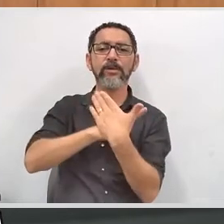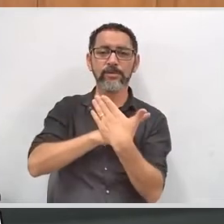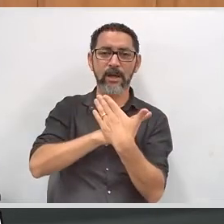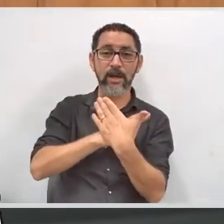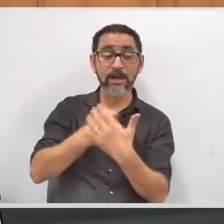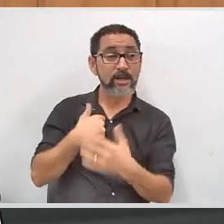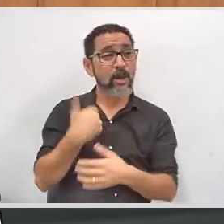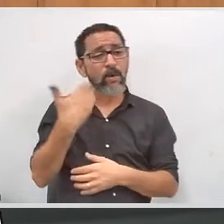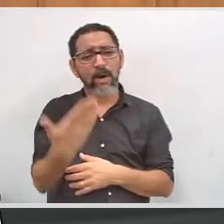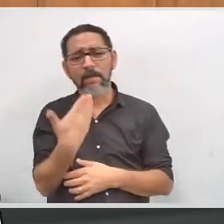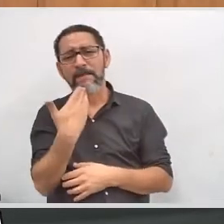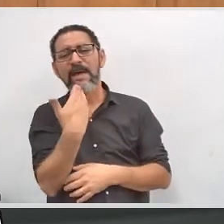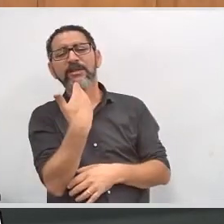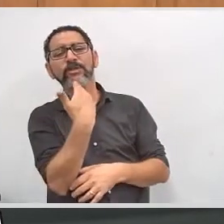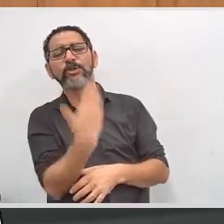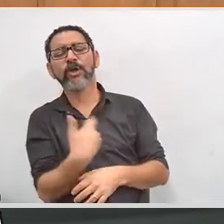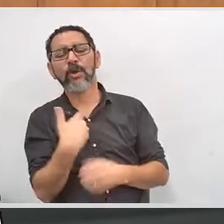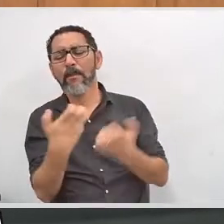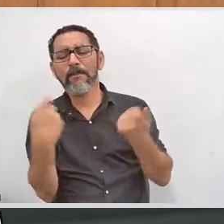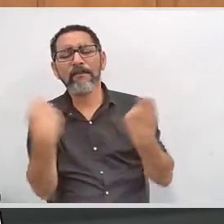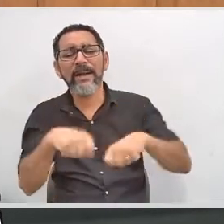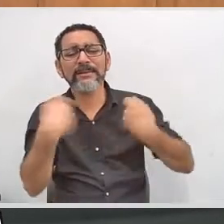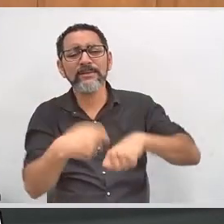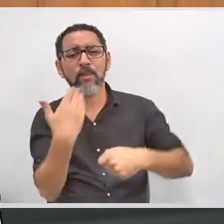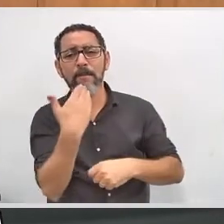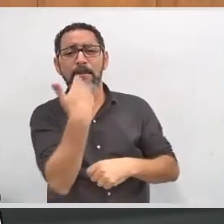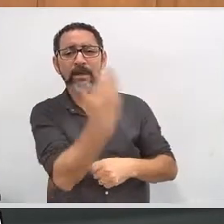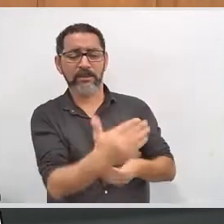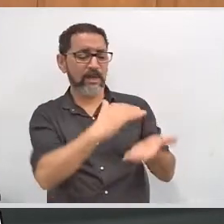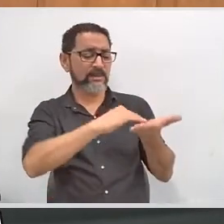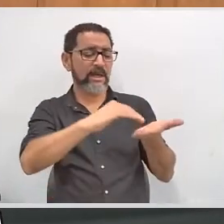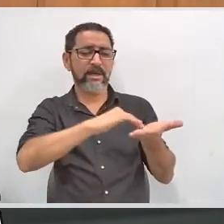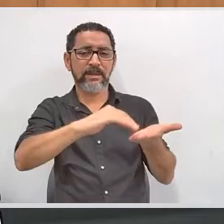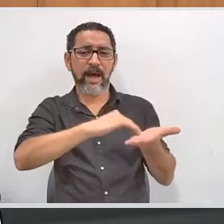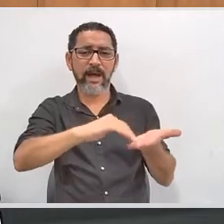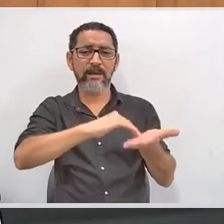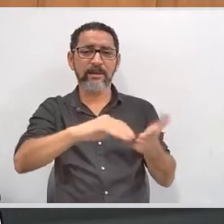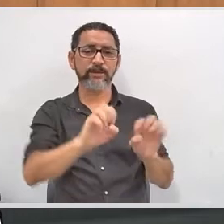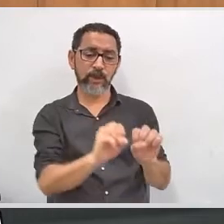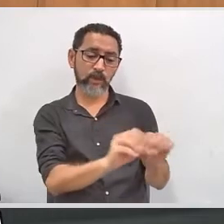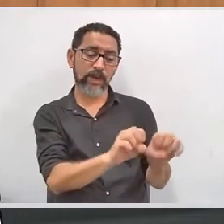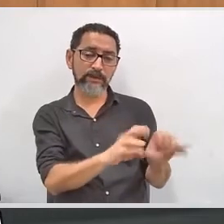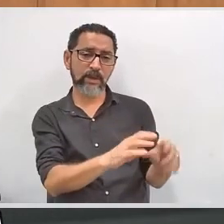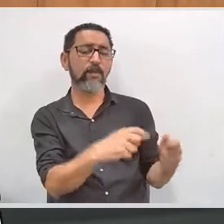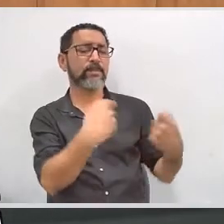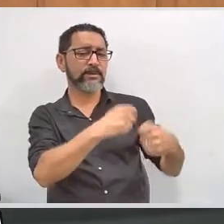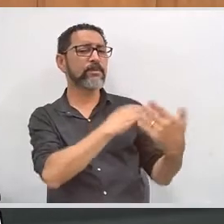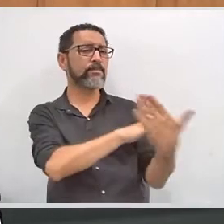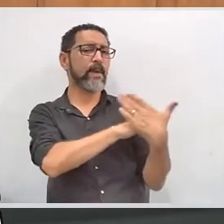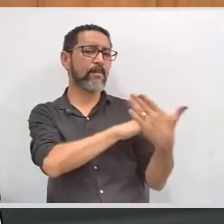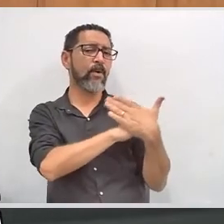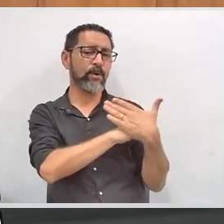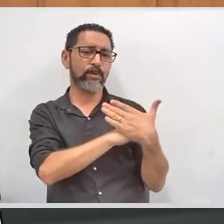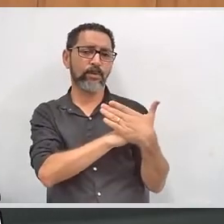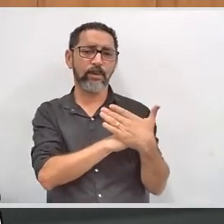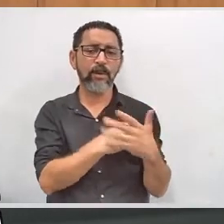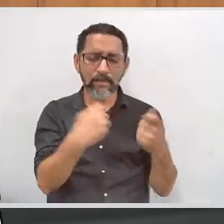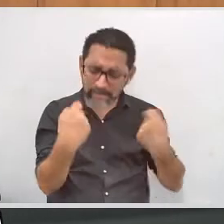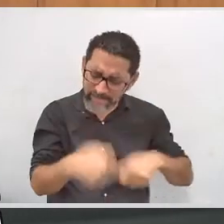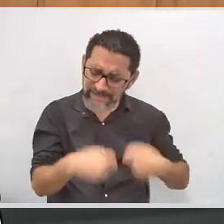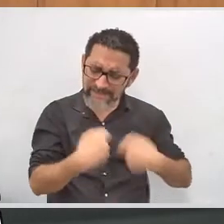apoio também da Secretaria de Estado de Educação, nesse sentido. Eu sei que há componentes aqui da Secretaria de Educação,